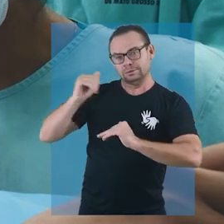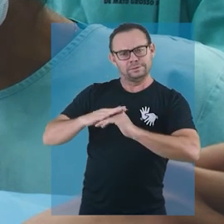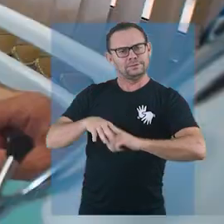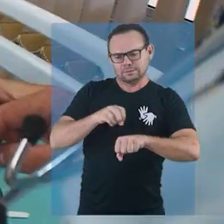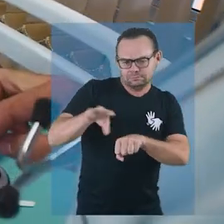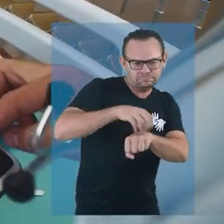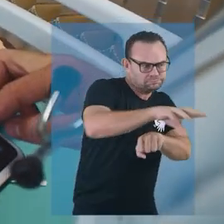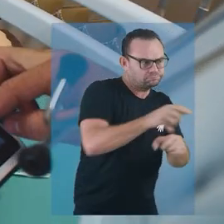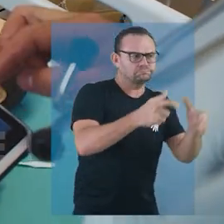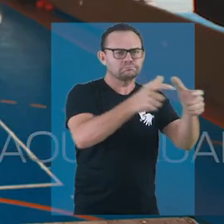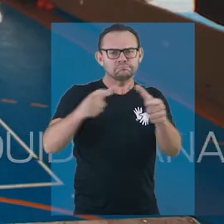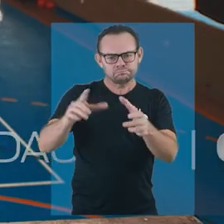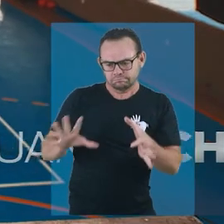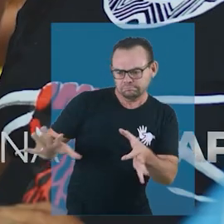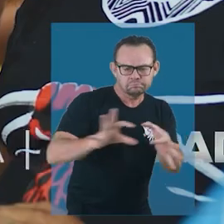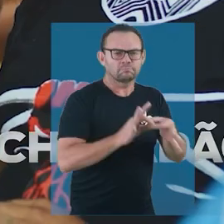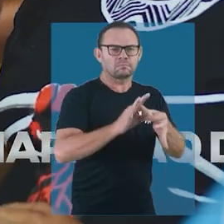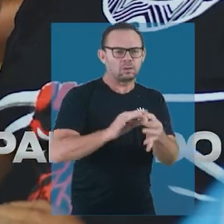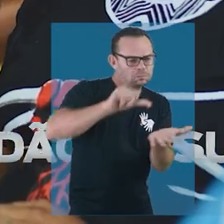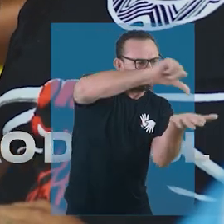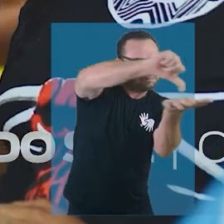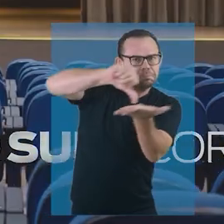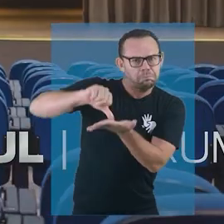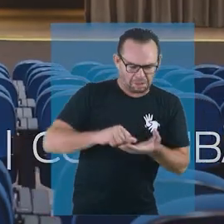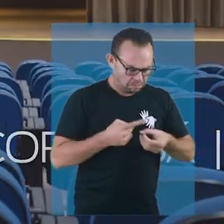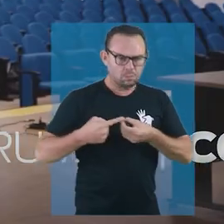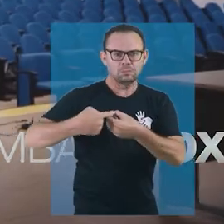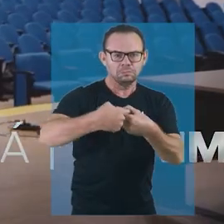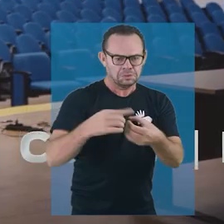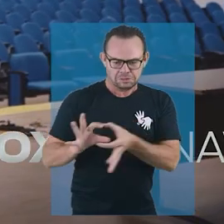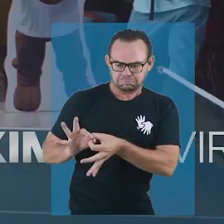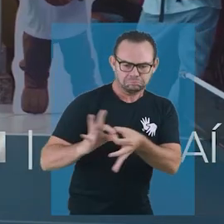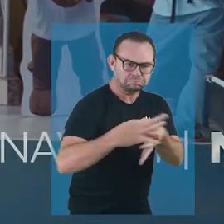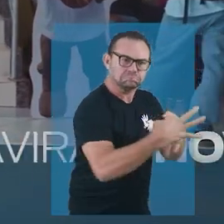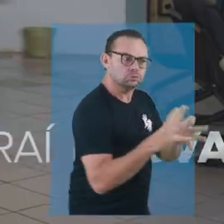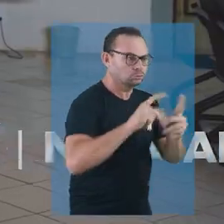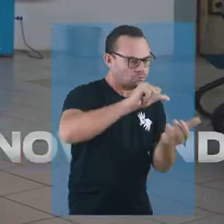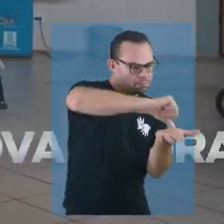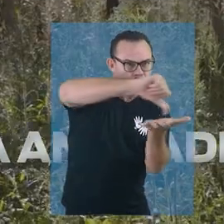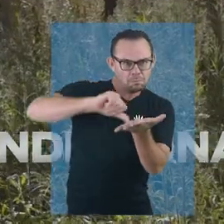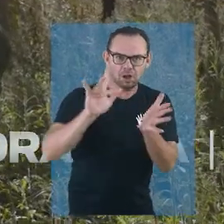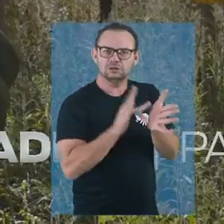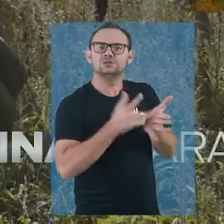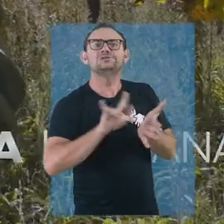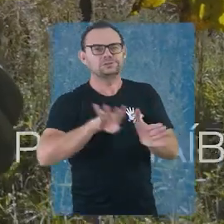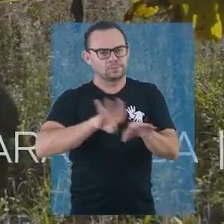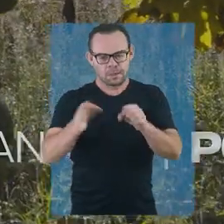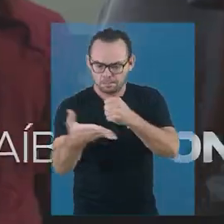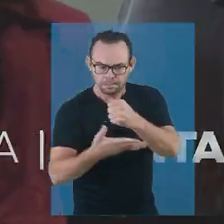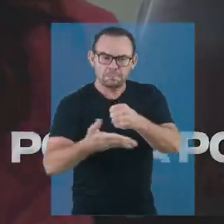e multiprofissional, distribuídos em uma estrutura de ponta da UFMS, em municípios estrategicamente localizados,